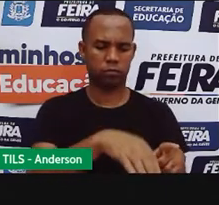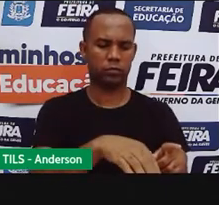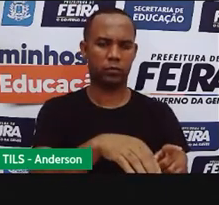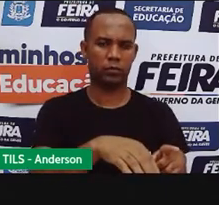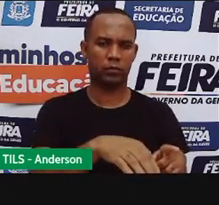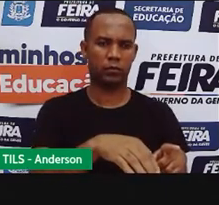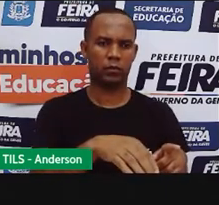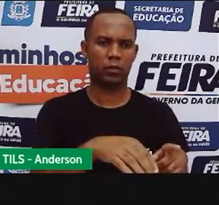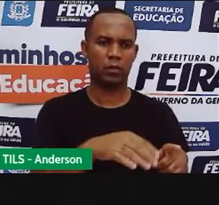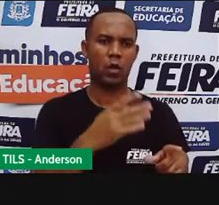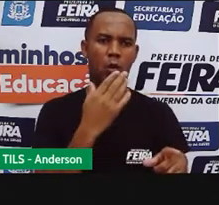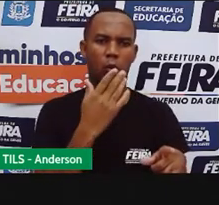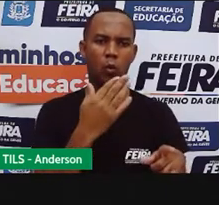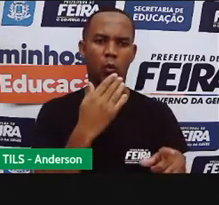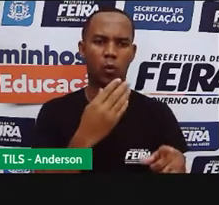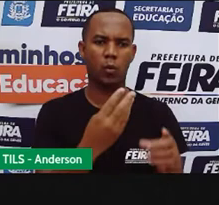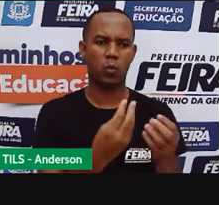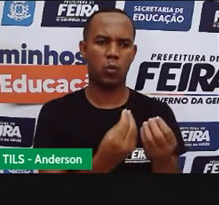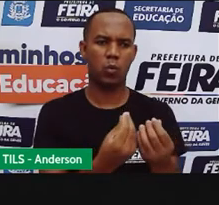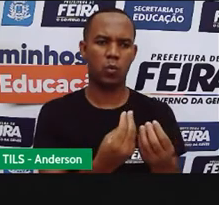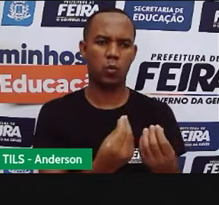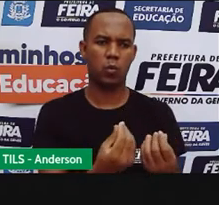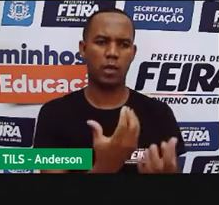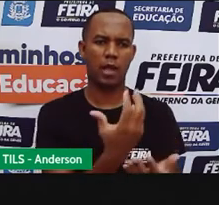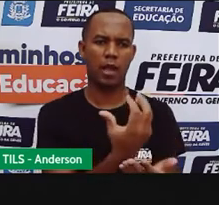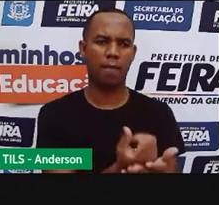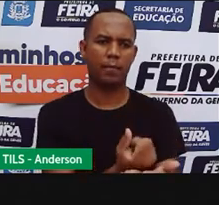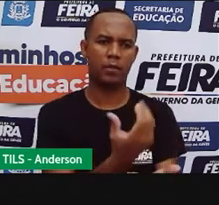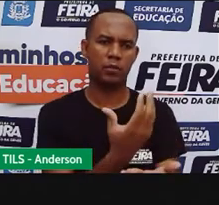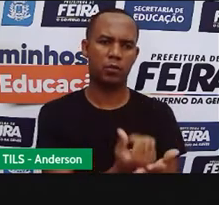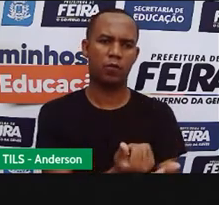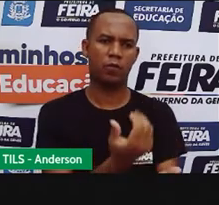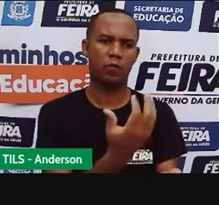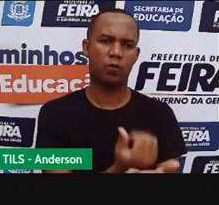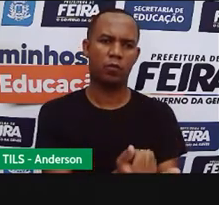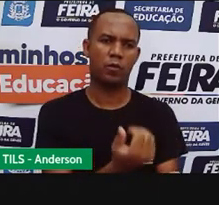como ele é feito de terra e de barro, ele vai, ó,